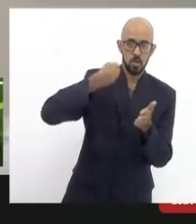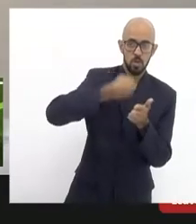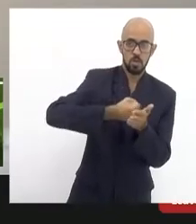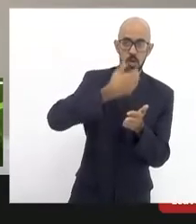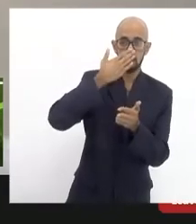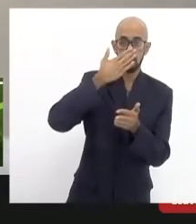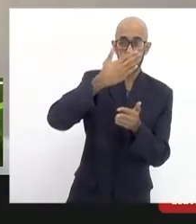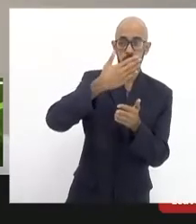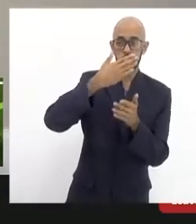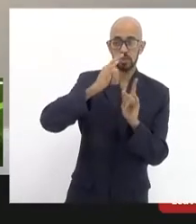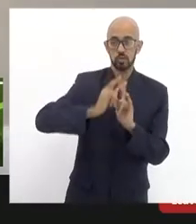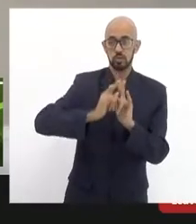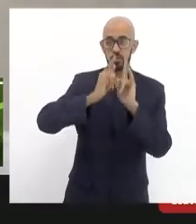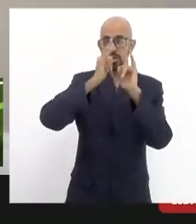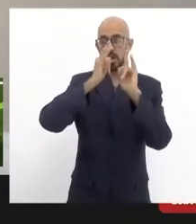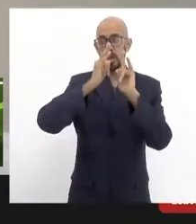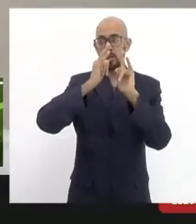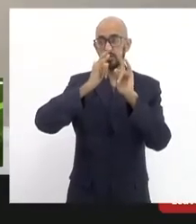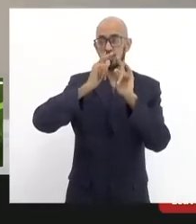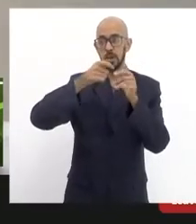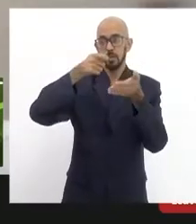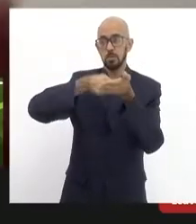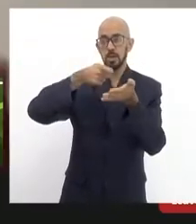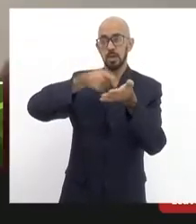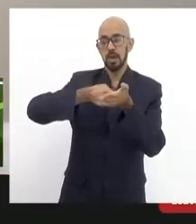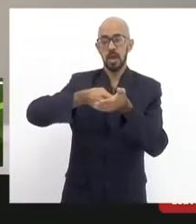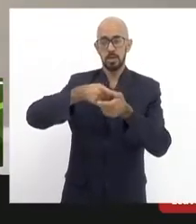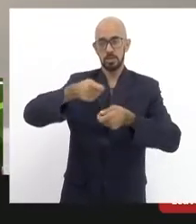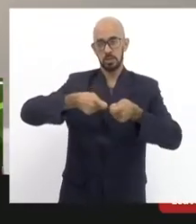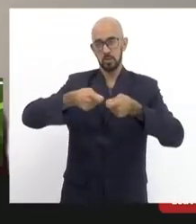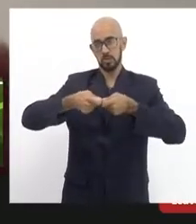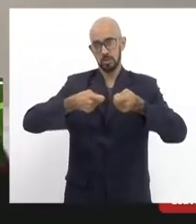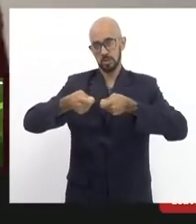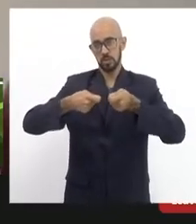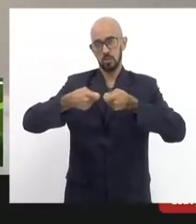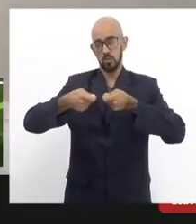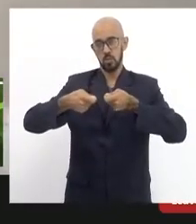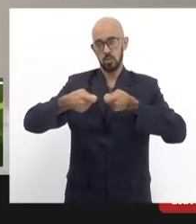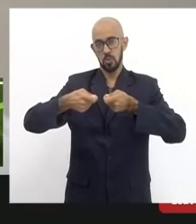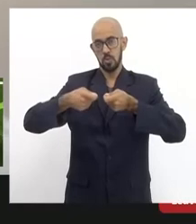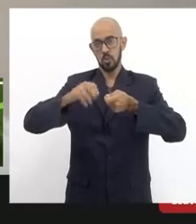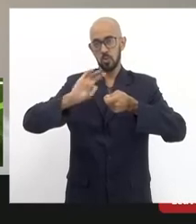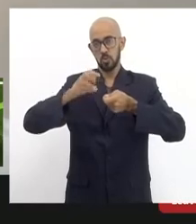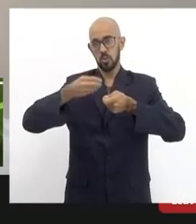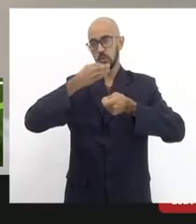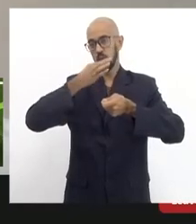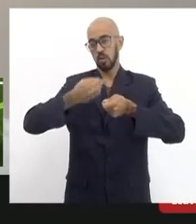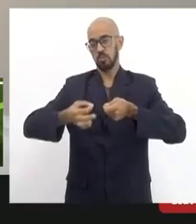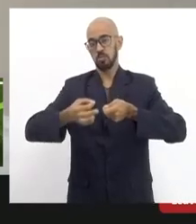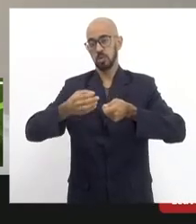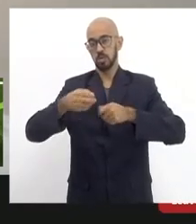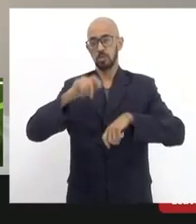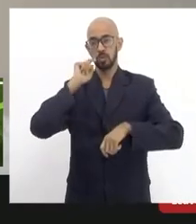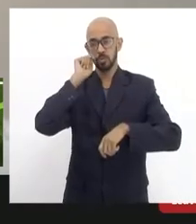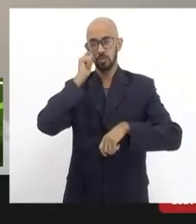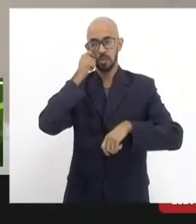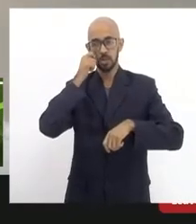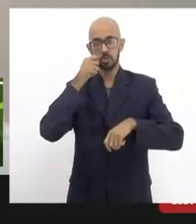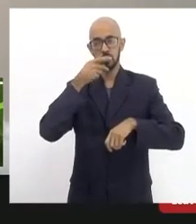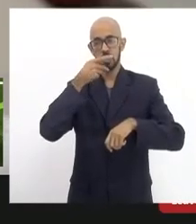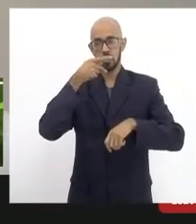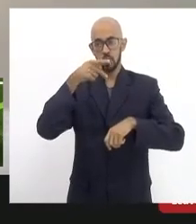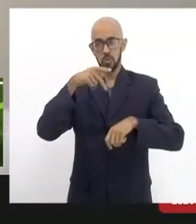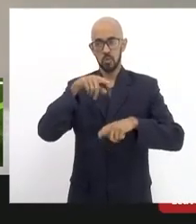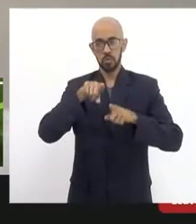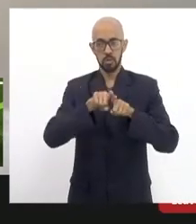para forçar a negociação você sabe que eu só queria concluir dizendo isso todo o argumento que o Eduardo Paes falou no começo para o Chico Alencar